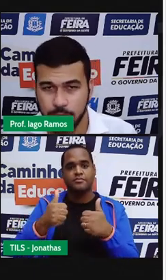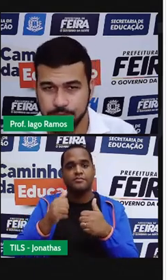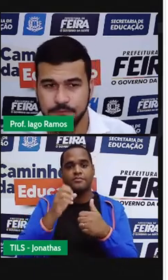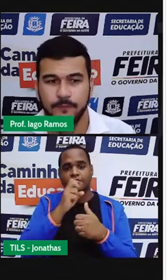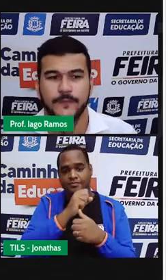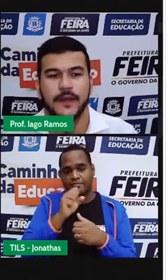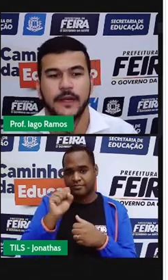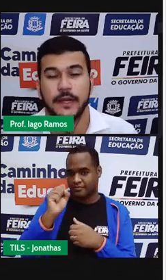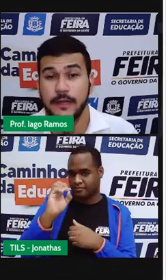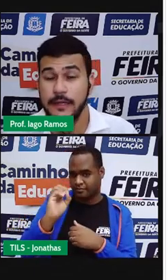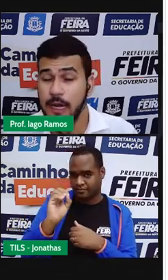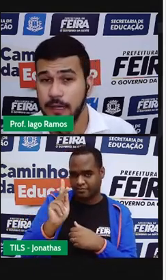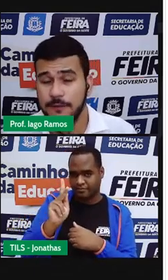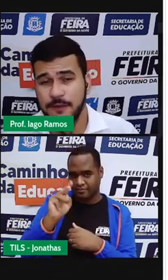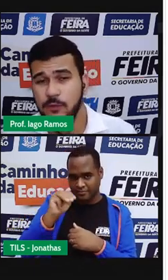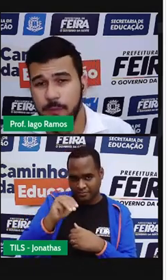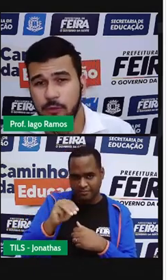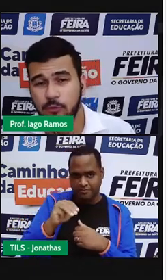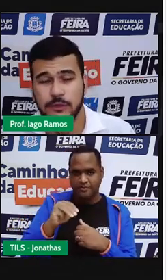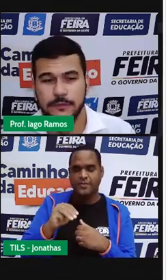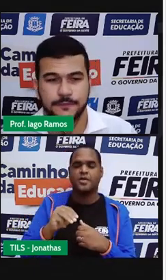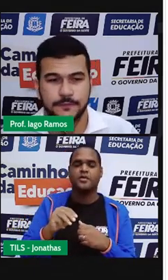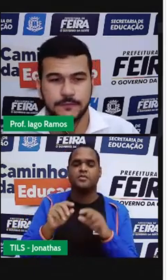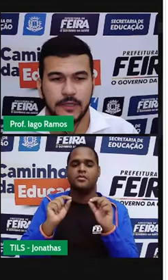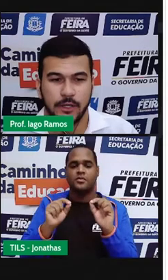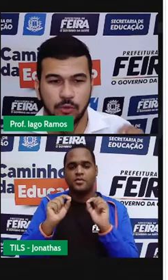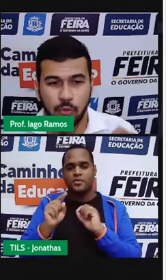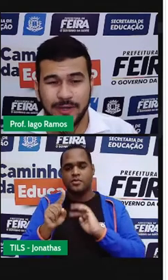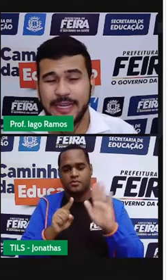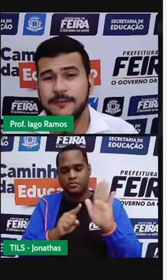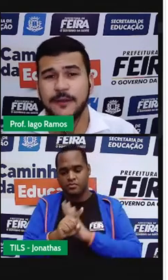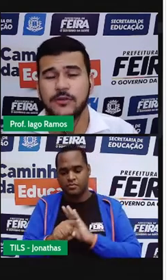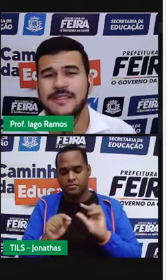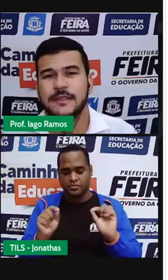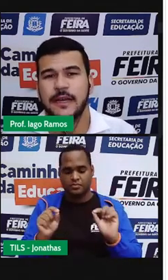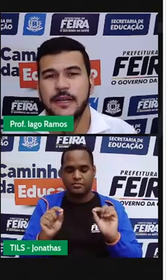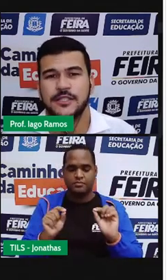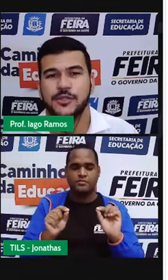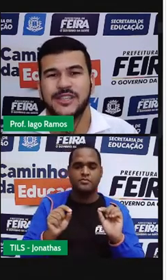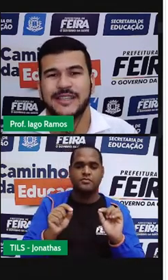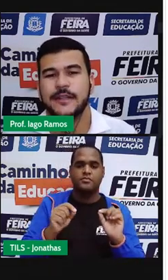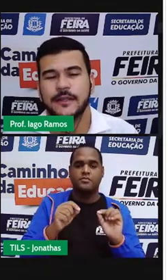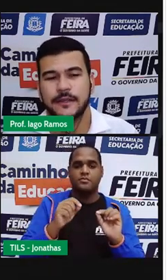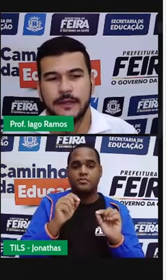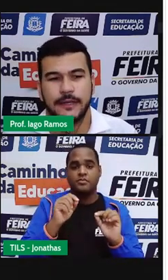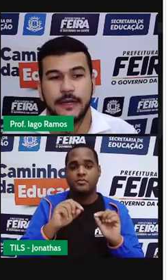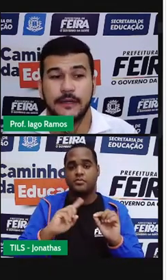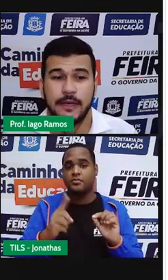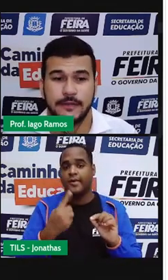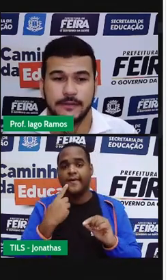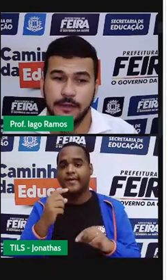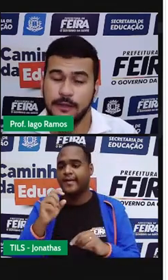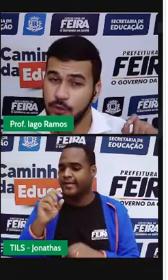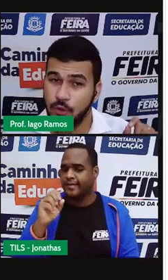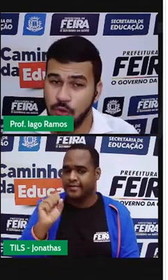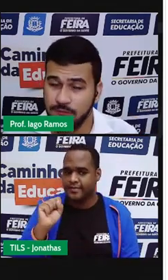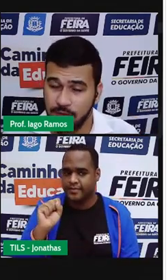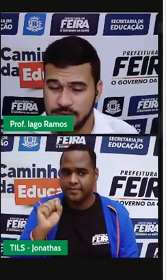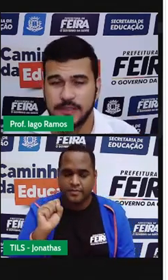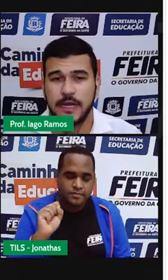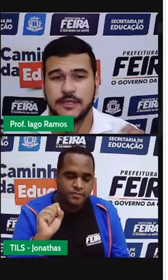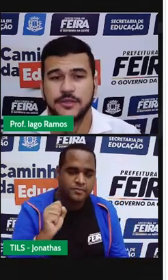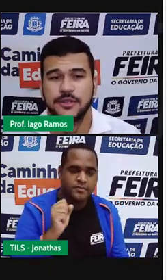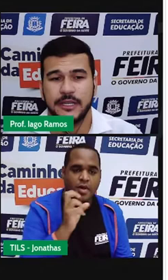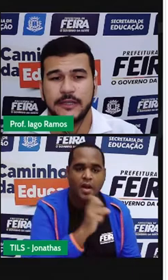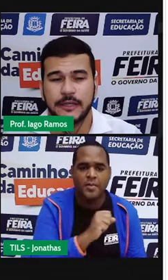Certo? E aí é feita uma pergunta. Com que velocidade de 80, aliás, né? Com